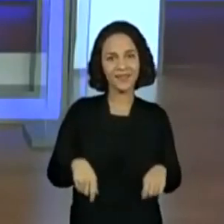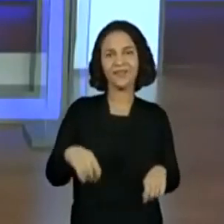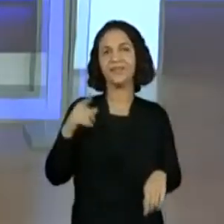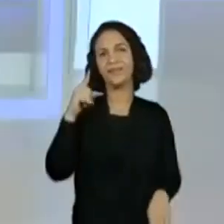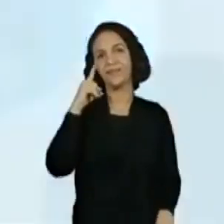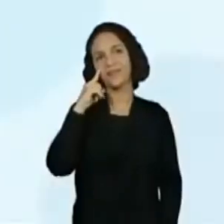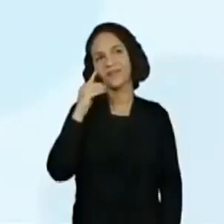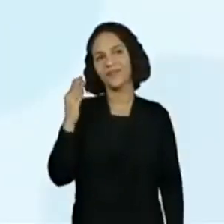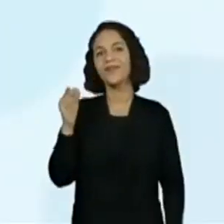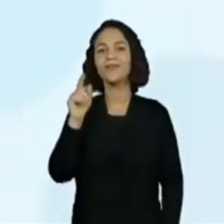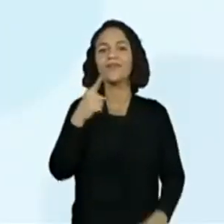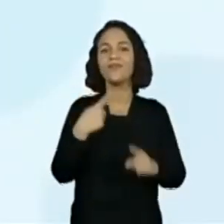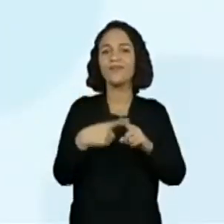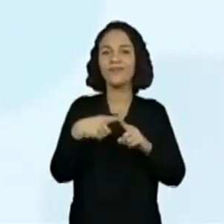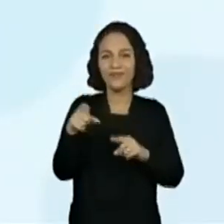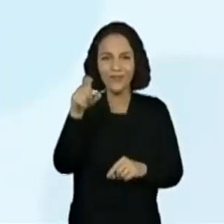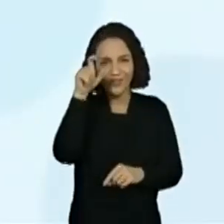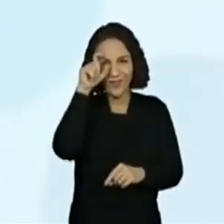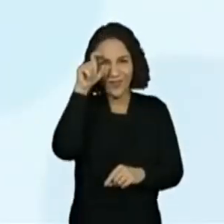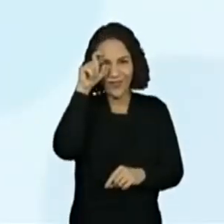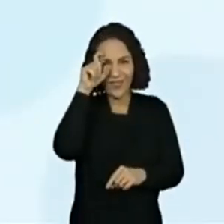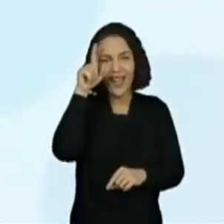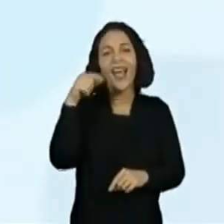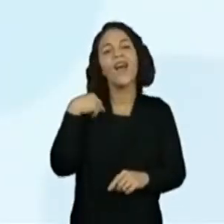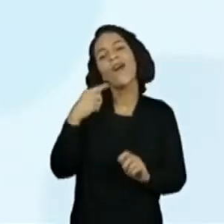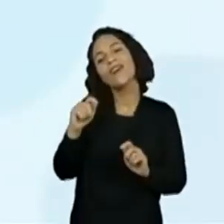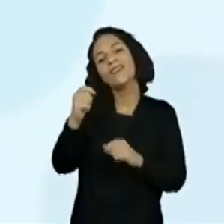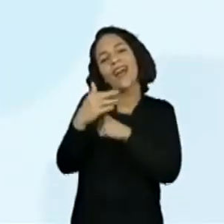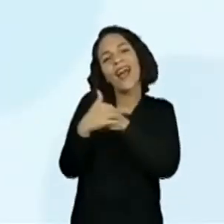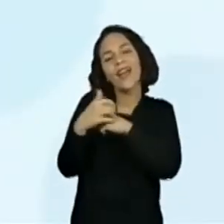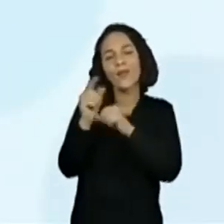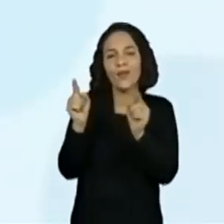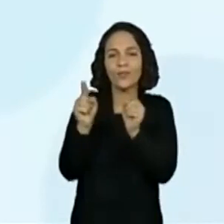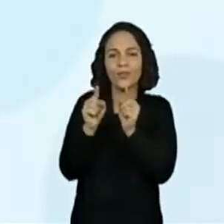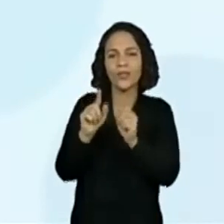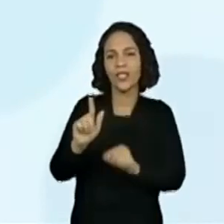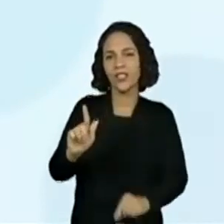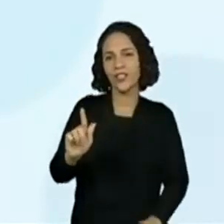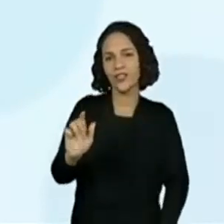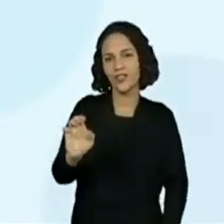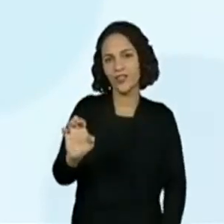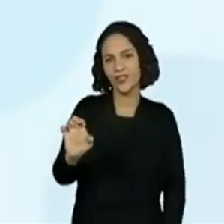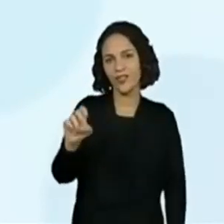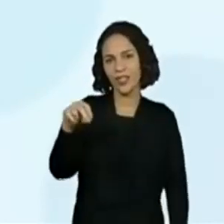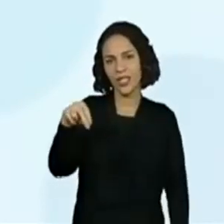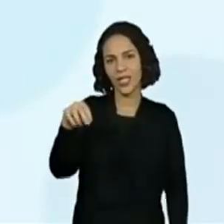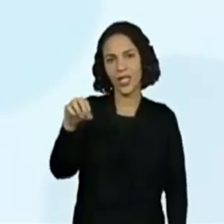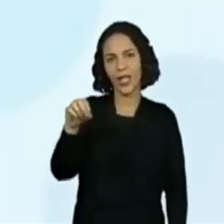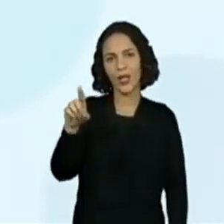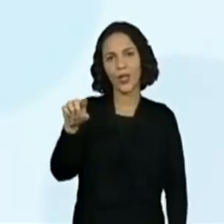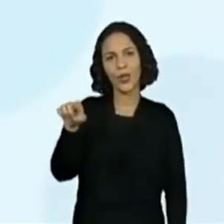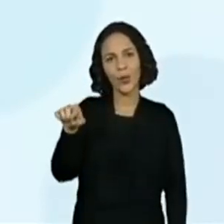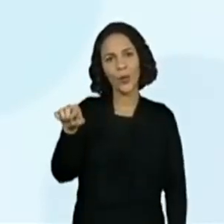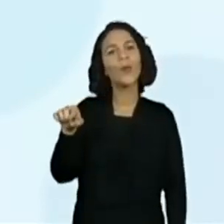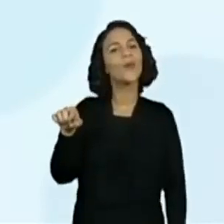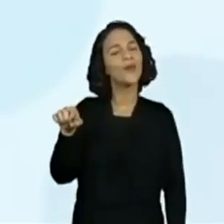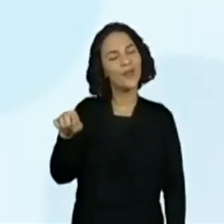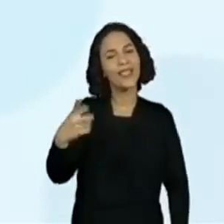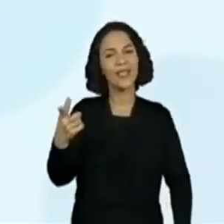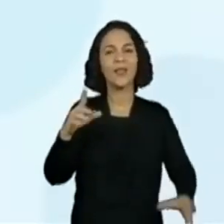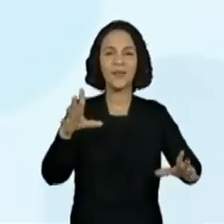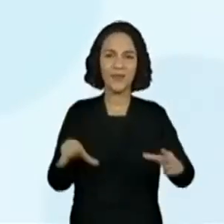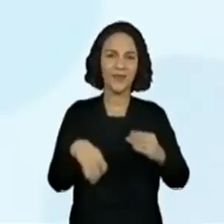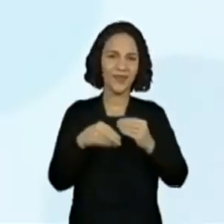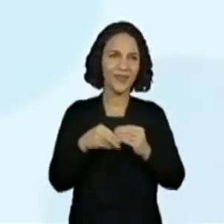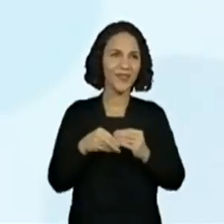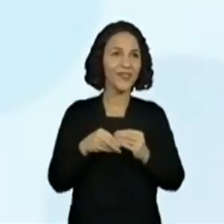carinhosamente chama a professora Genoveva de Genô. No. Noi. Mas aí tem uma outra letra, professora. Sim.